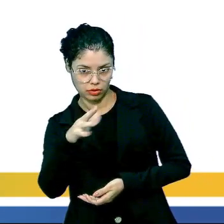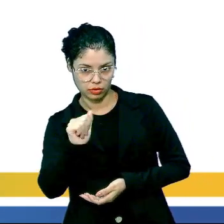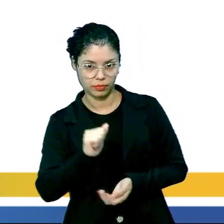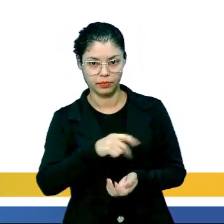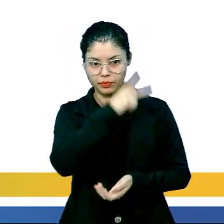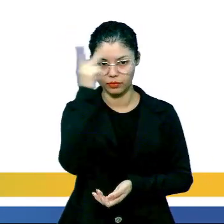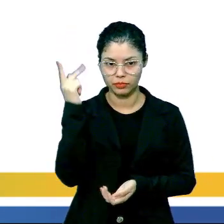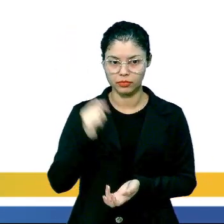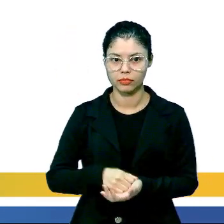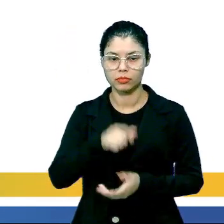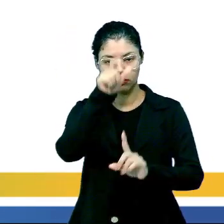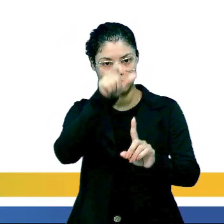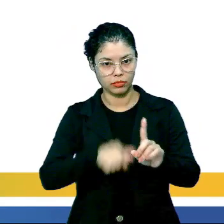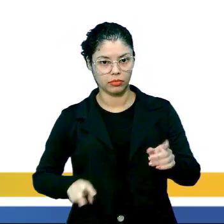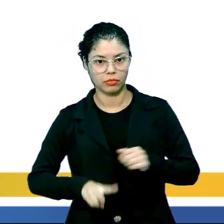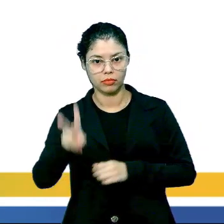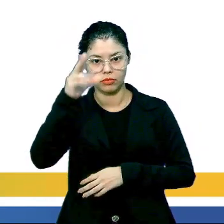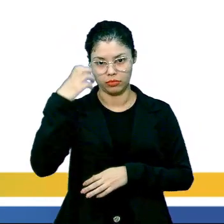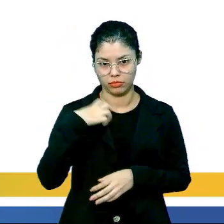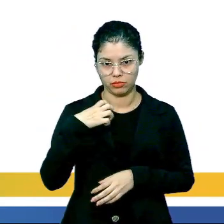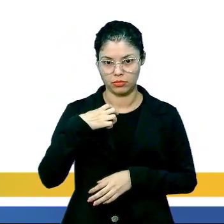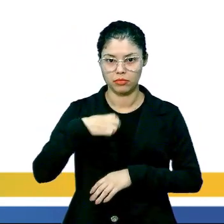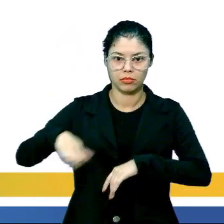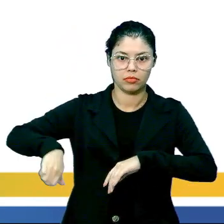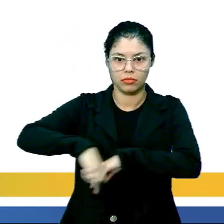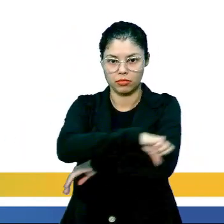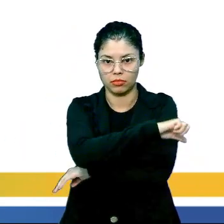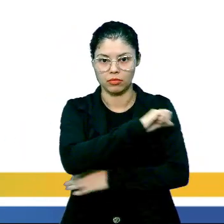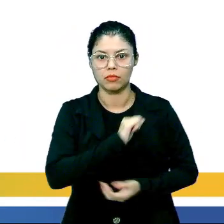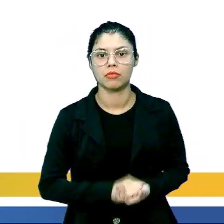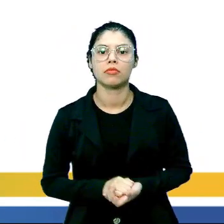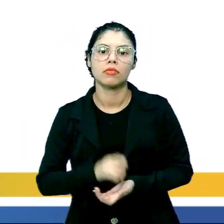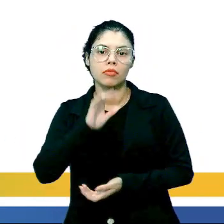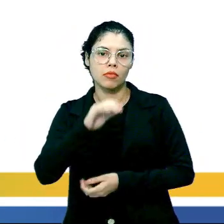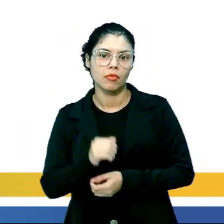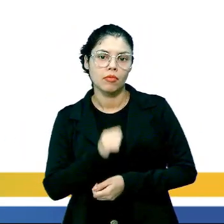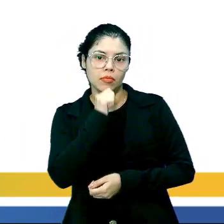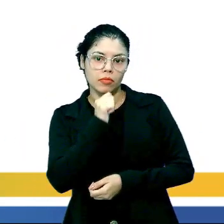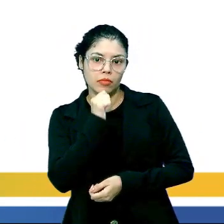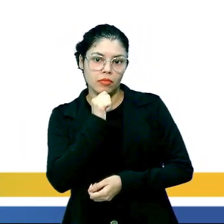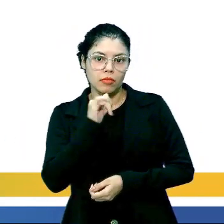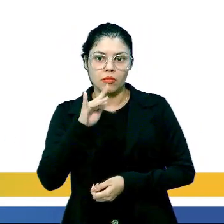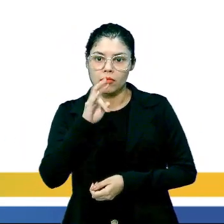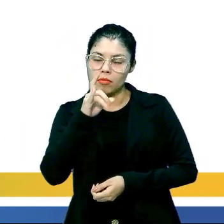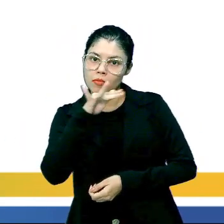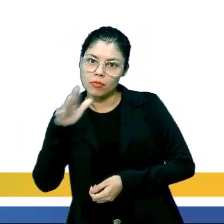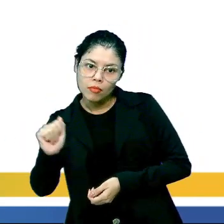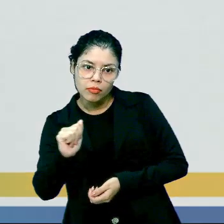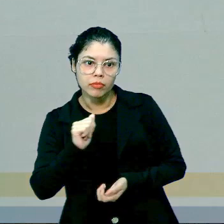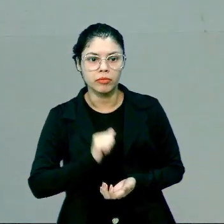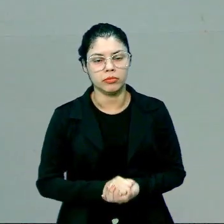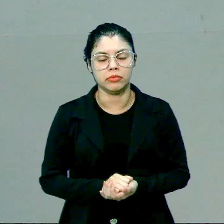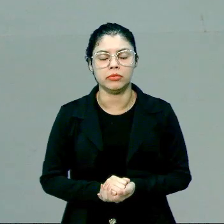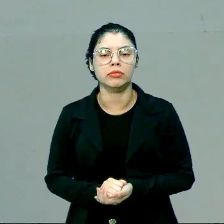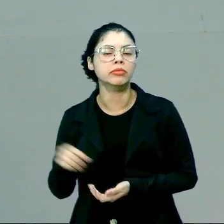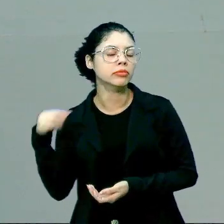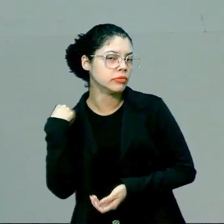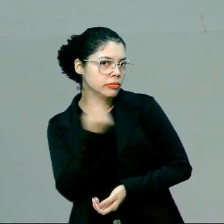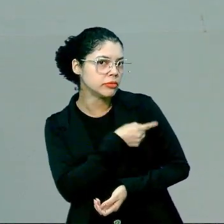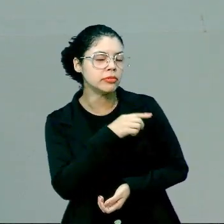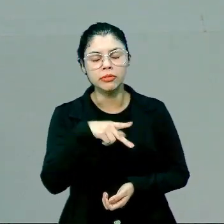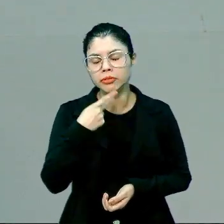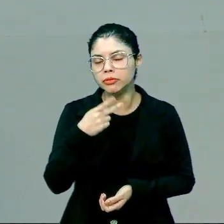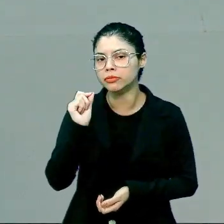Então, referem-se a valores éticos e morais supostamente refutáveis. Nós estamos